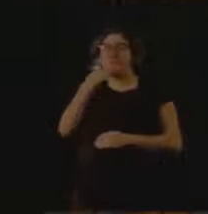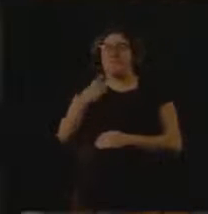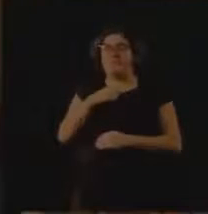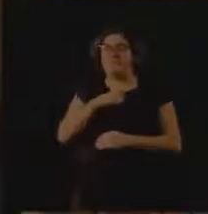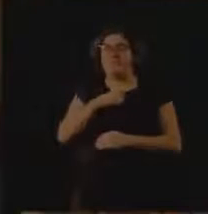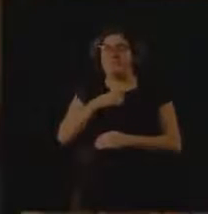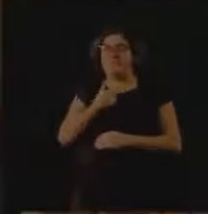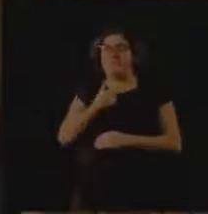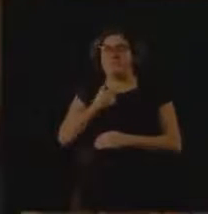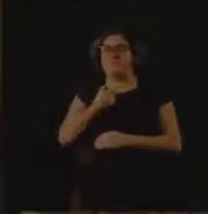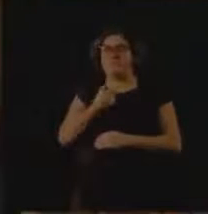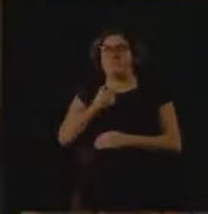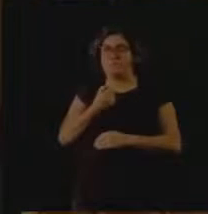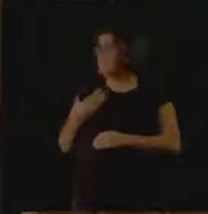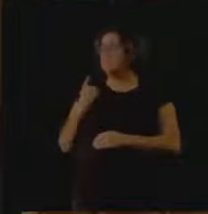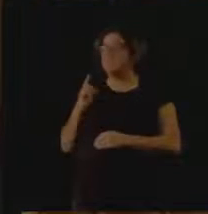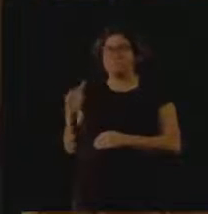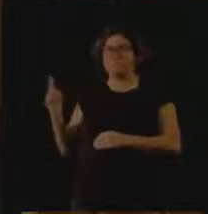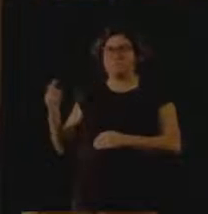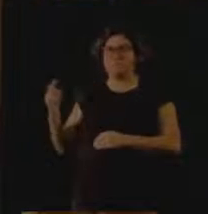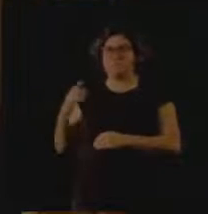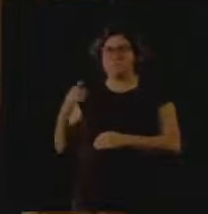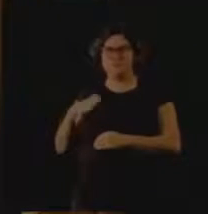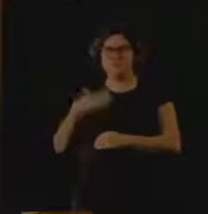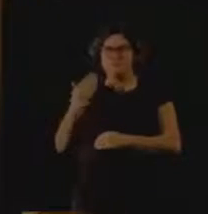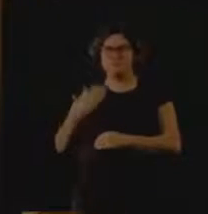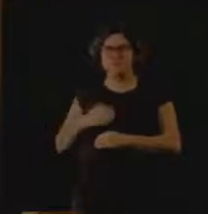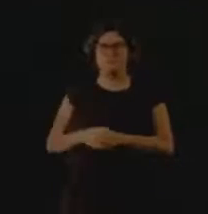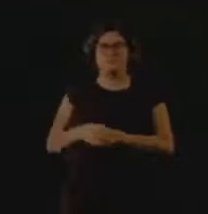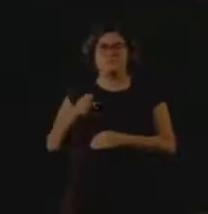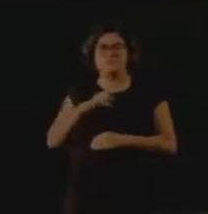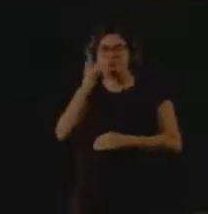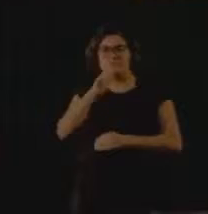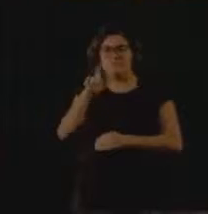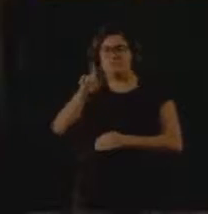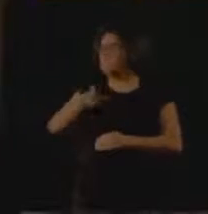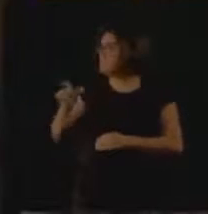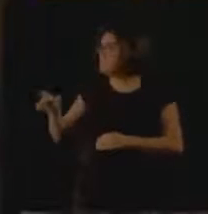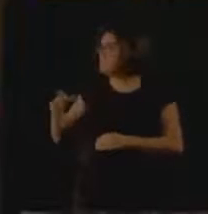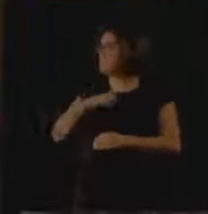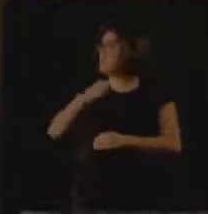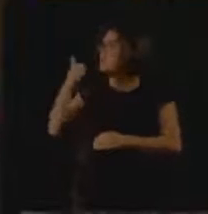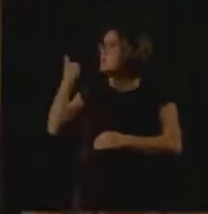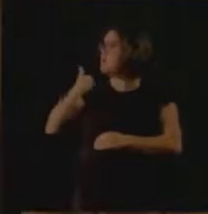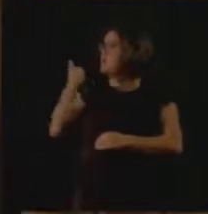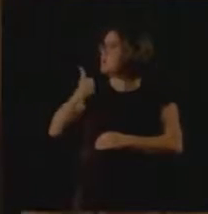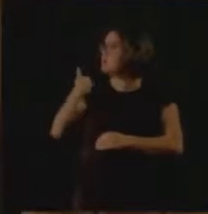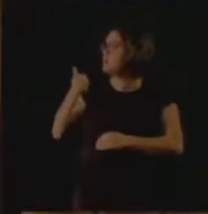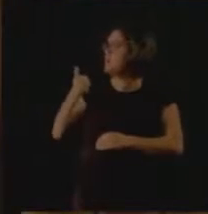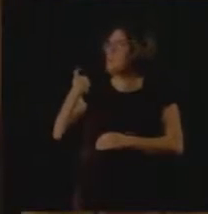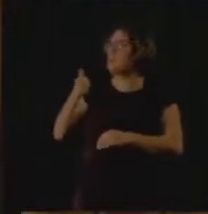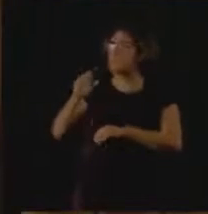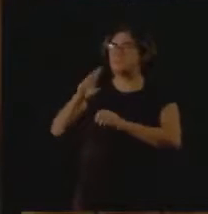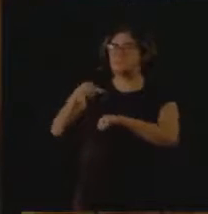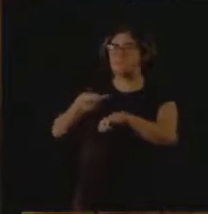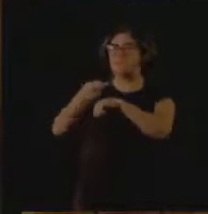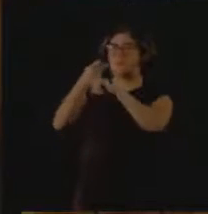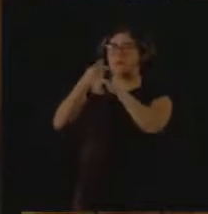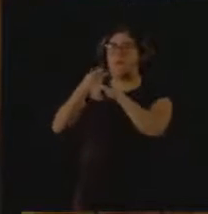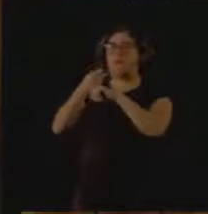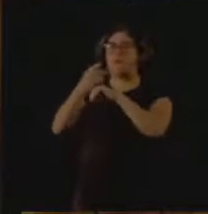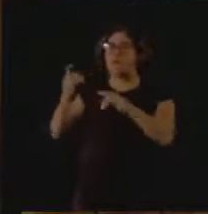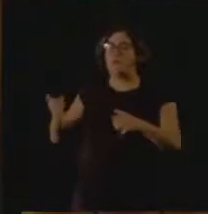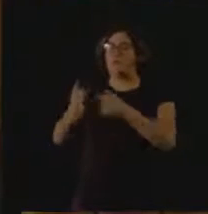o seu centenário, estará dando um grande exemplo para a cidade, sendo o primeiro prédio público Lixo Zero. Então, queria